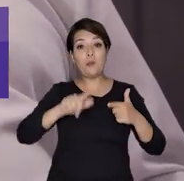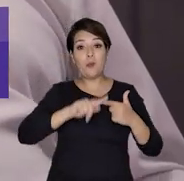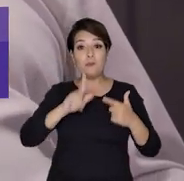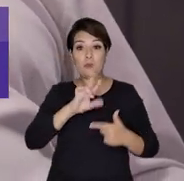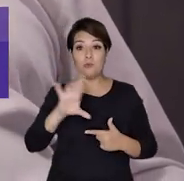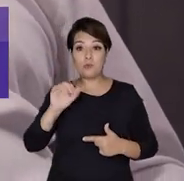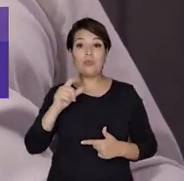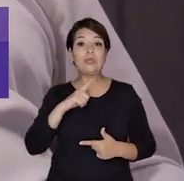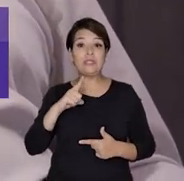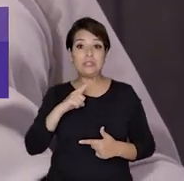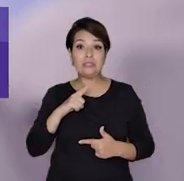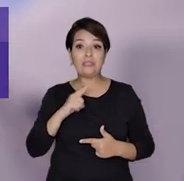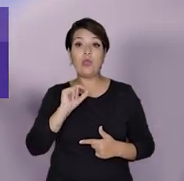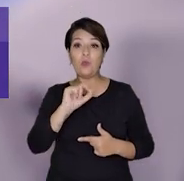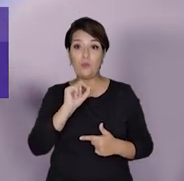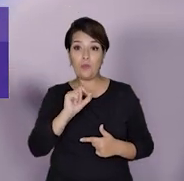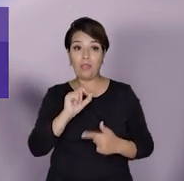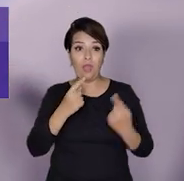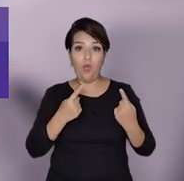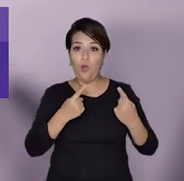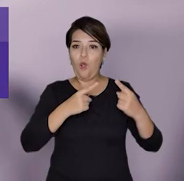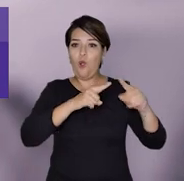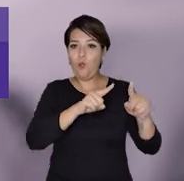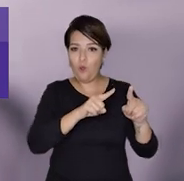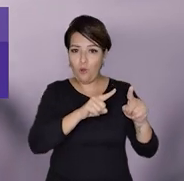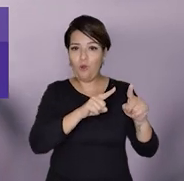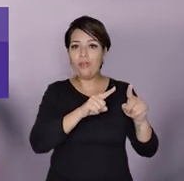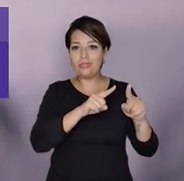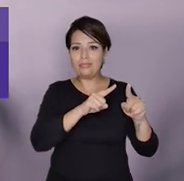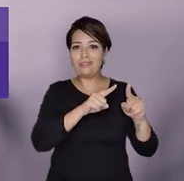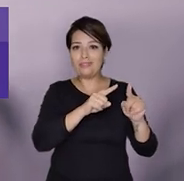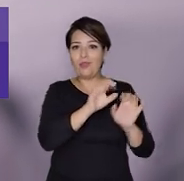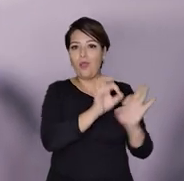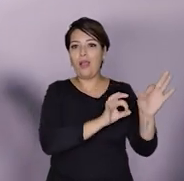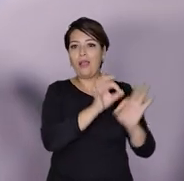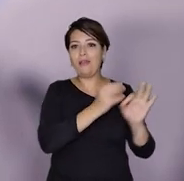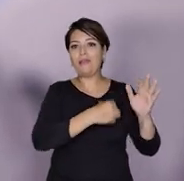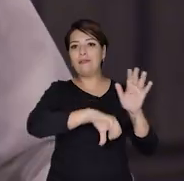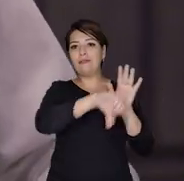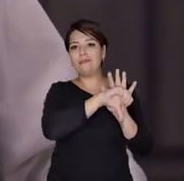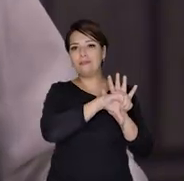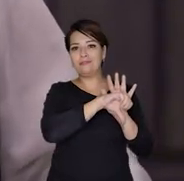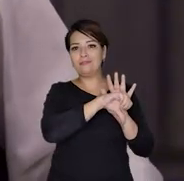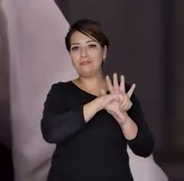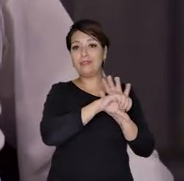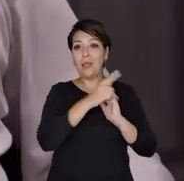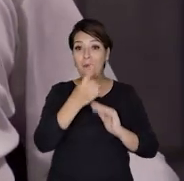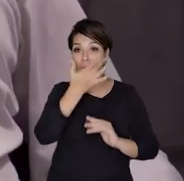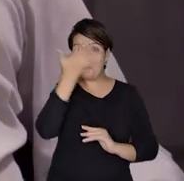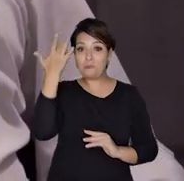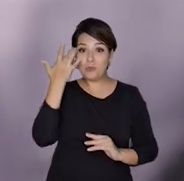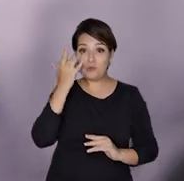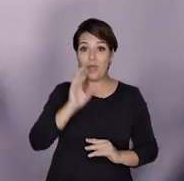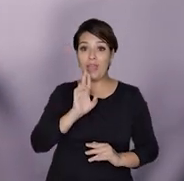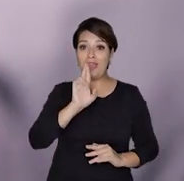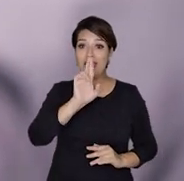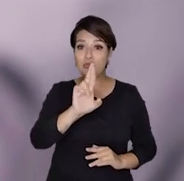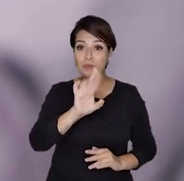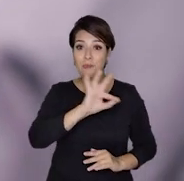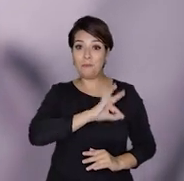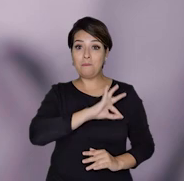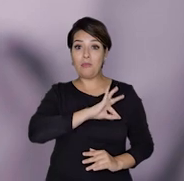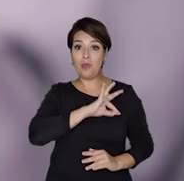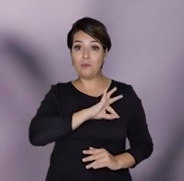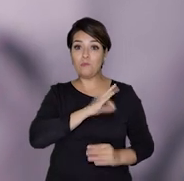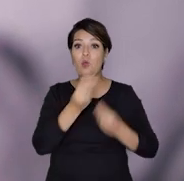ao crime organizado. Aí o cara que é o chefe da polícia é preso por envolvimento com o crime organizado. Não pode